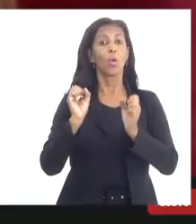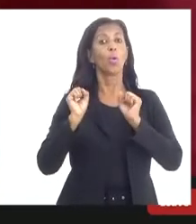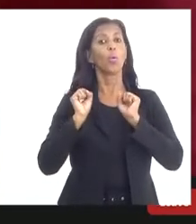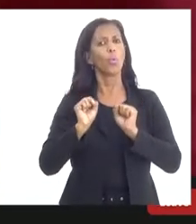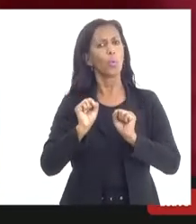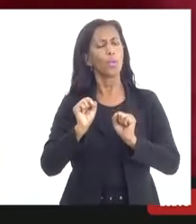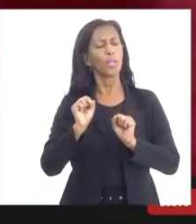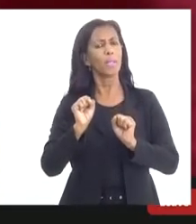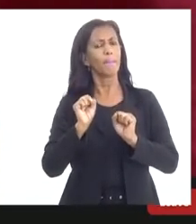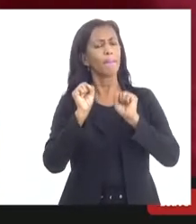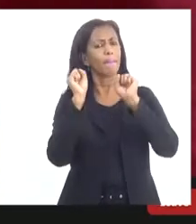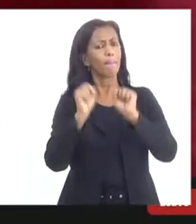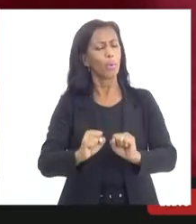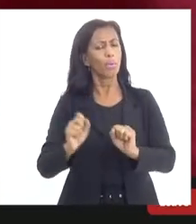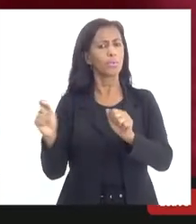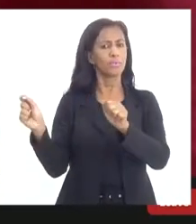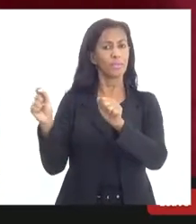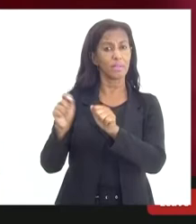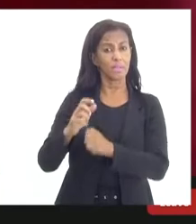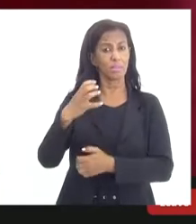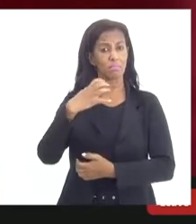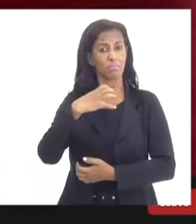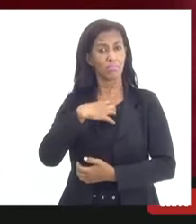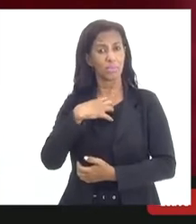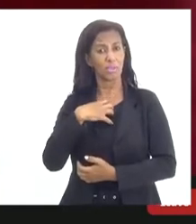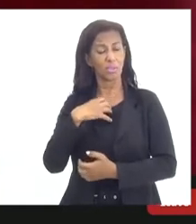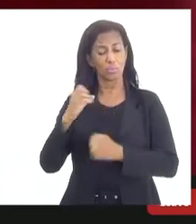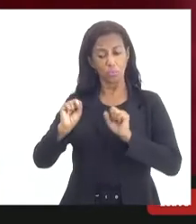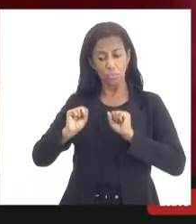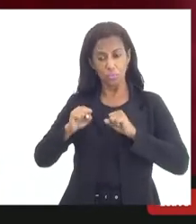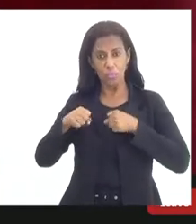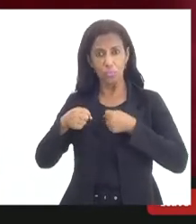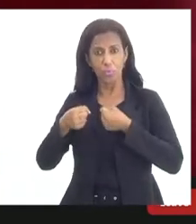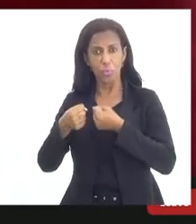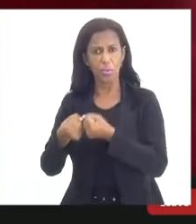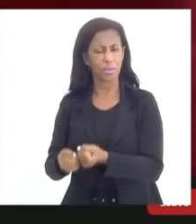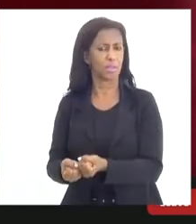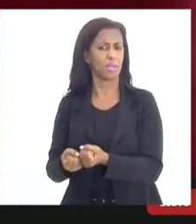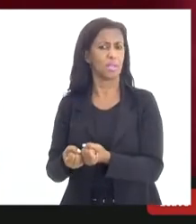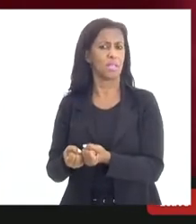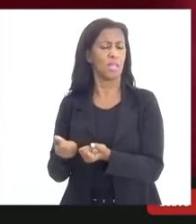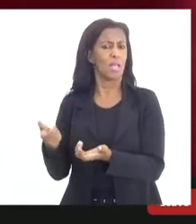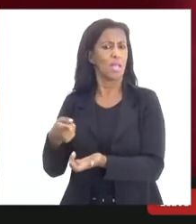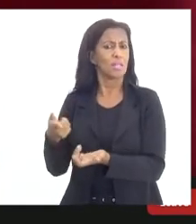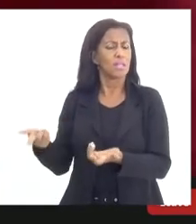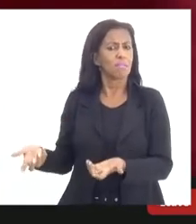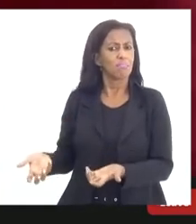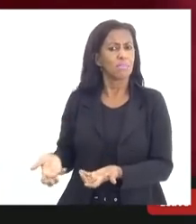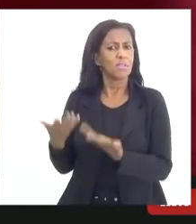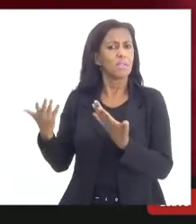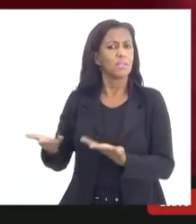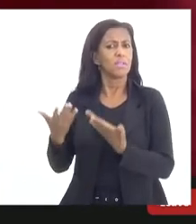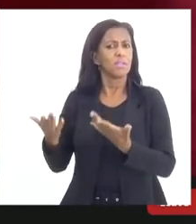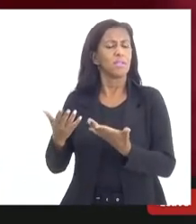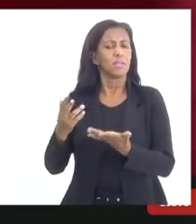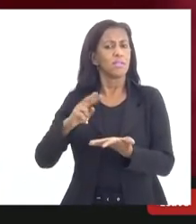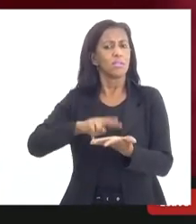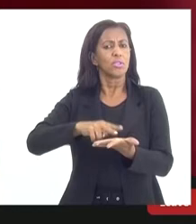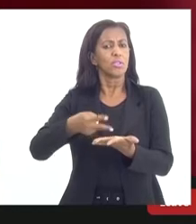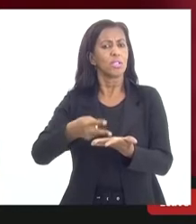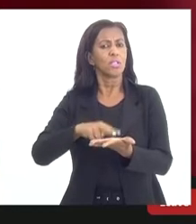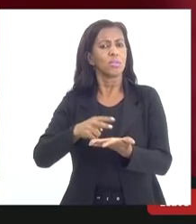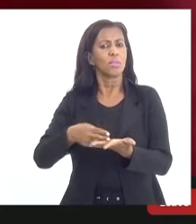no sentido de estabelecer o fortalecimento dessa iniciativa do transplante de medula